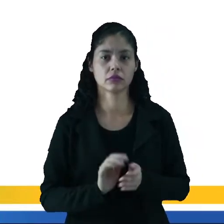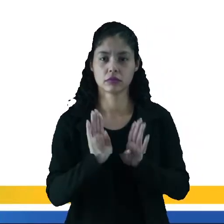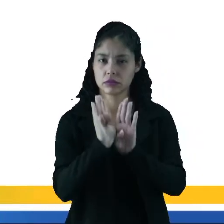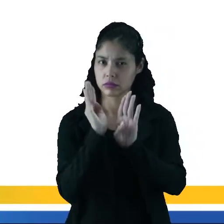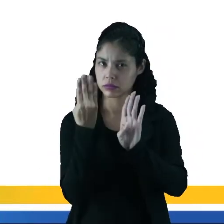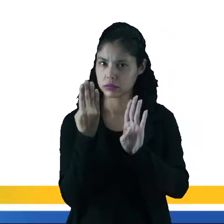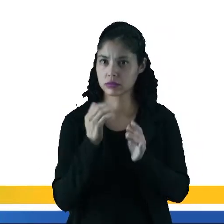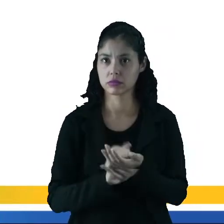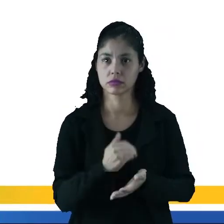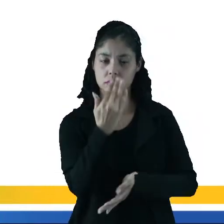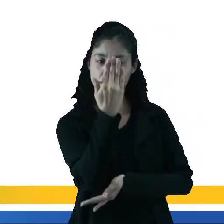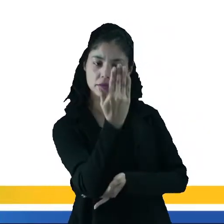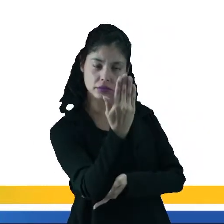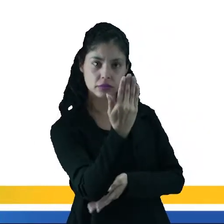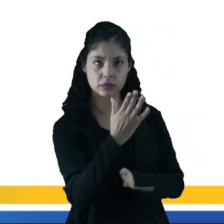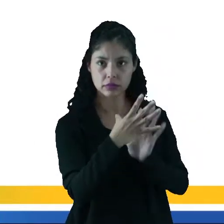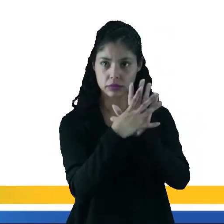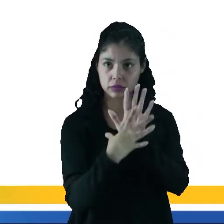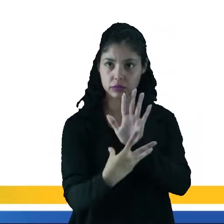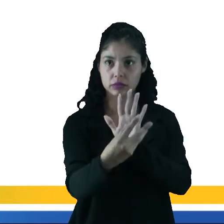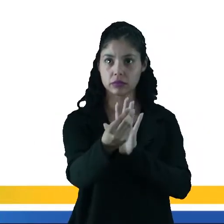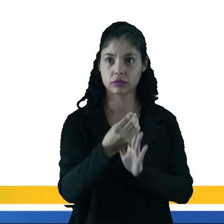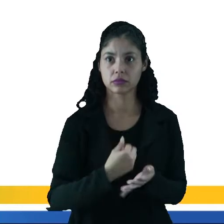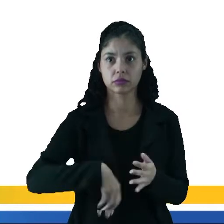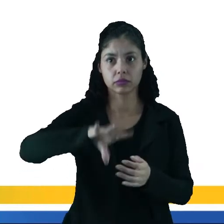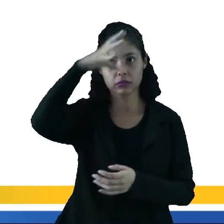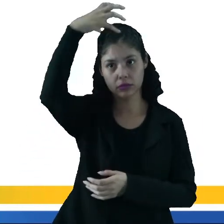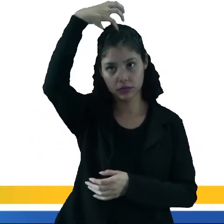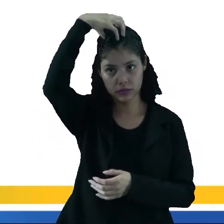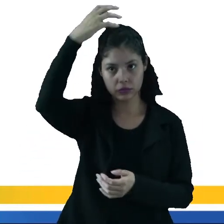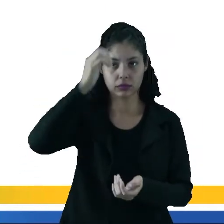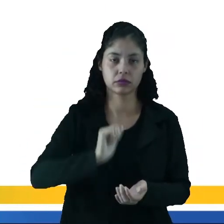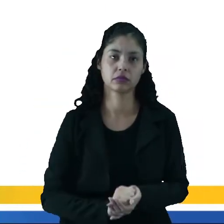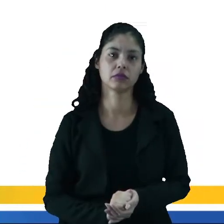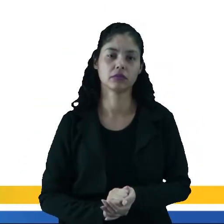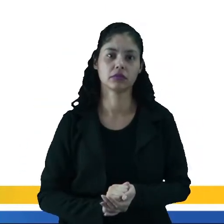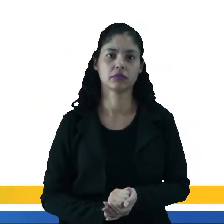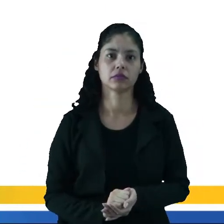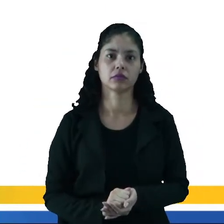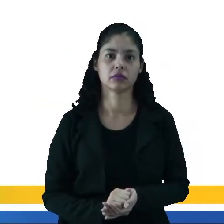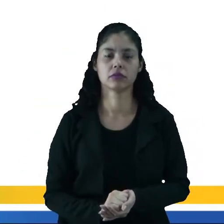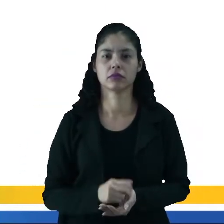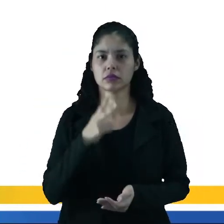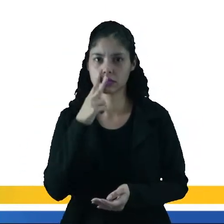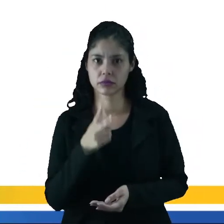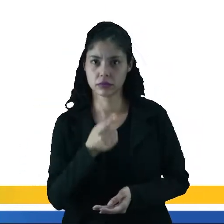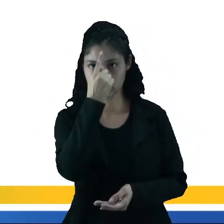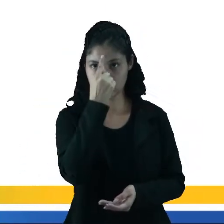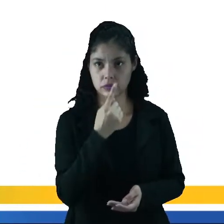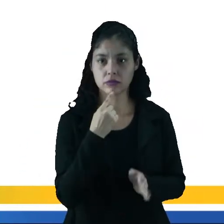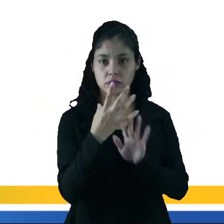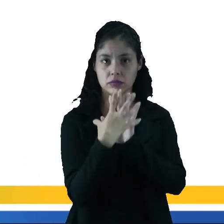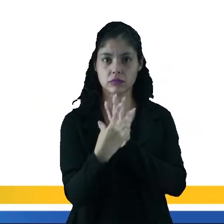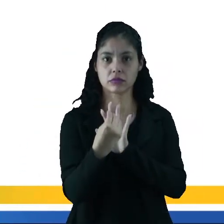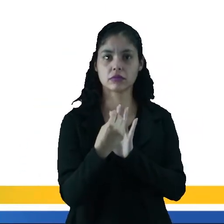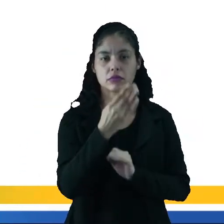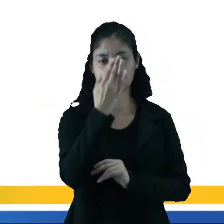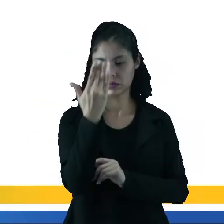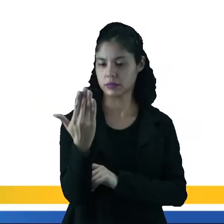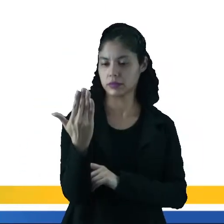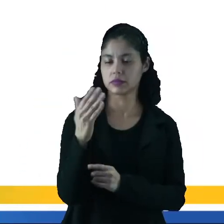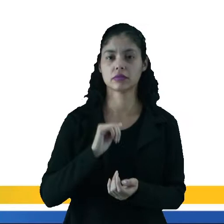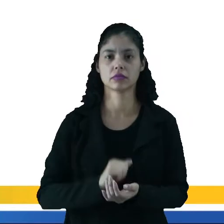porta tem um espelho. E esse espelho reflete o rei e a rainha. Eles não estão visíveis na cena. Só o reflexo dele.